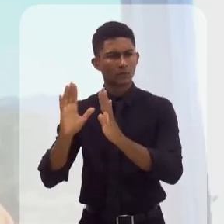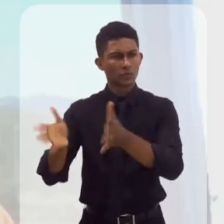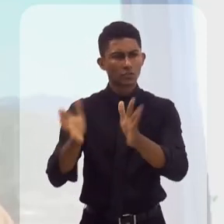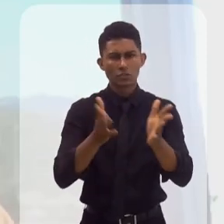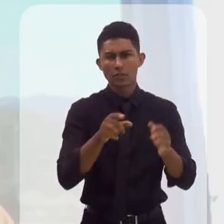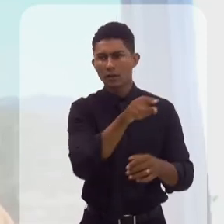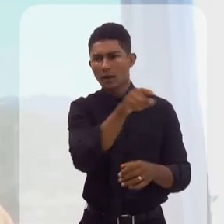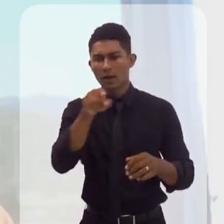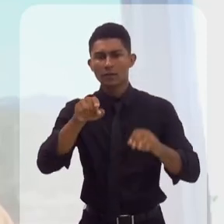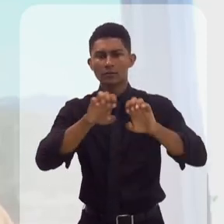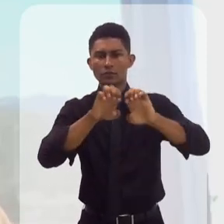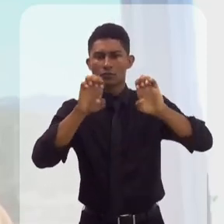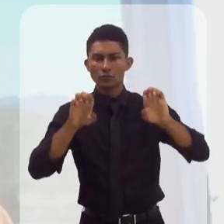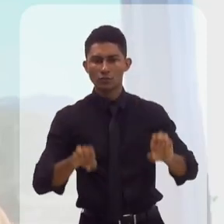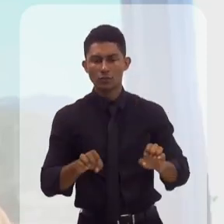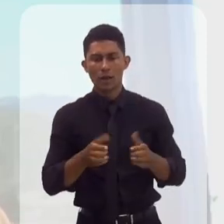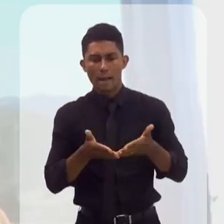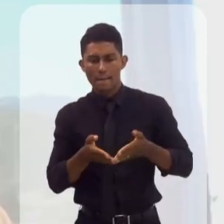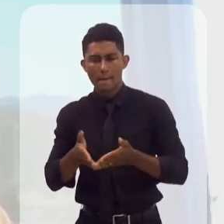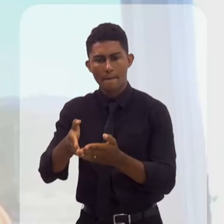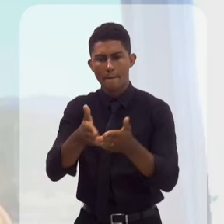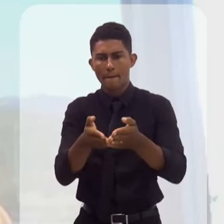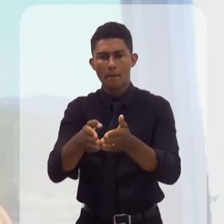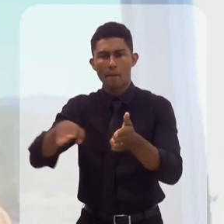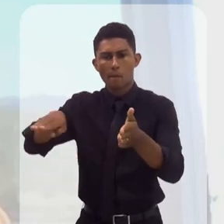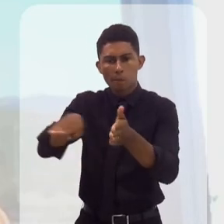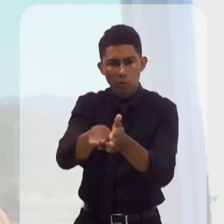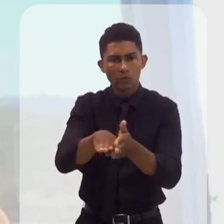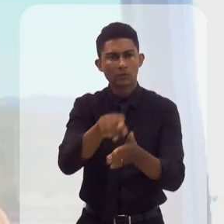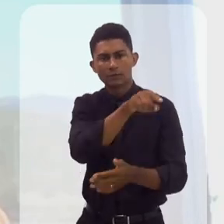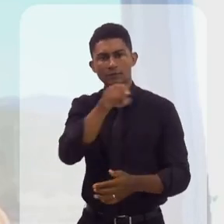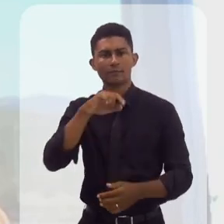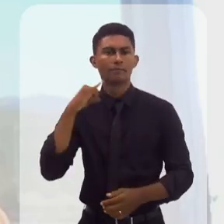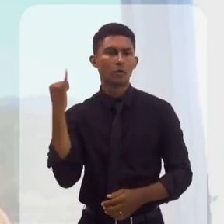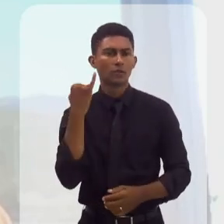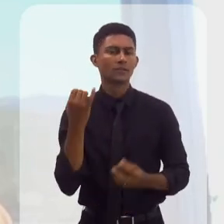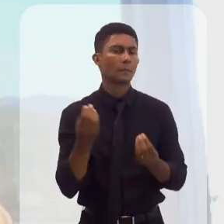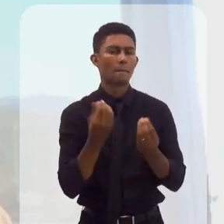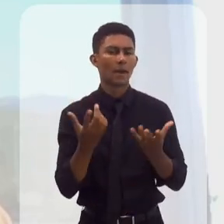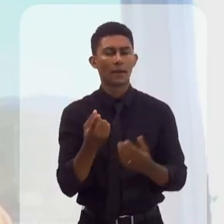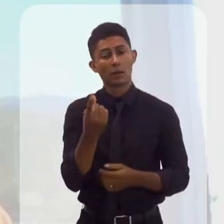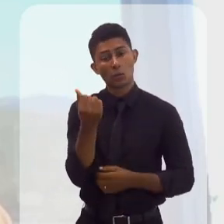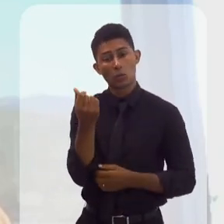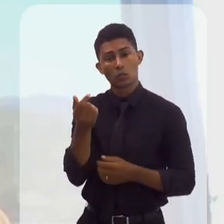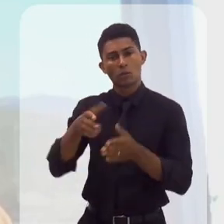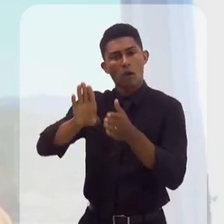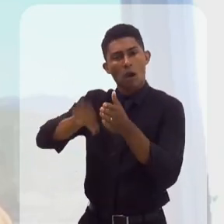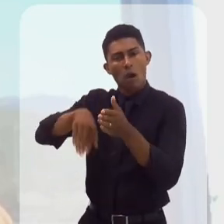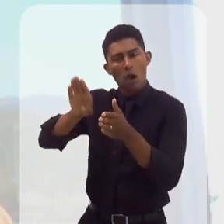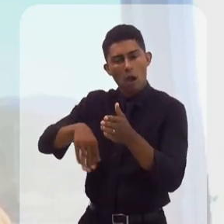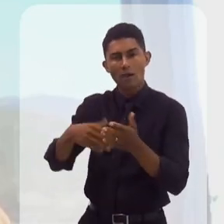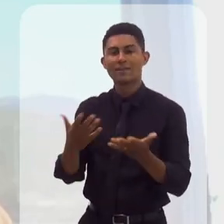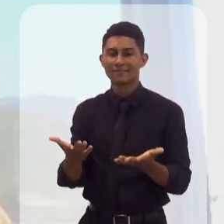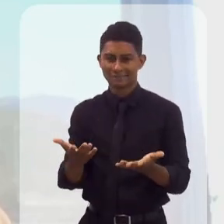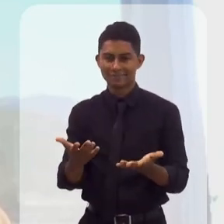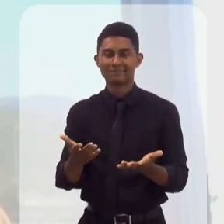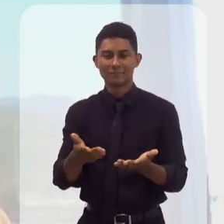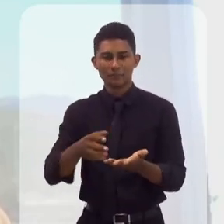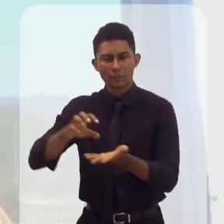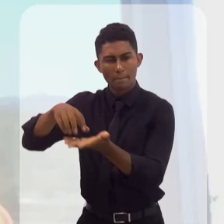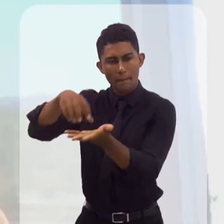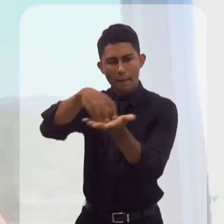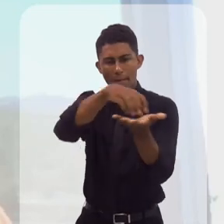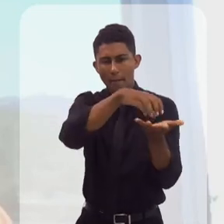a infraestrutura portuária tem sido decisiva para ajudar a reduzir custos tanto na fase de instalação como na fase de